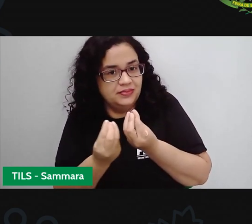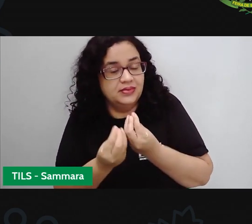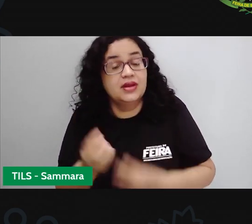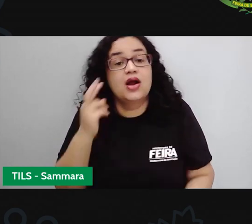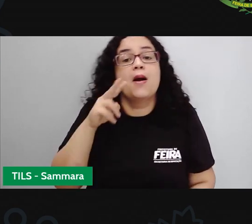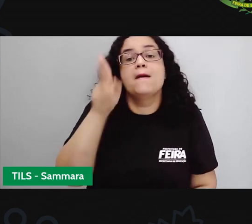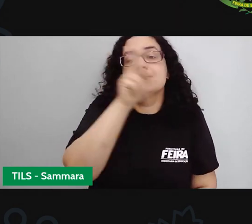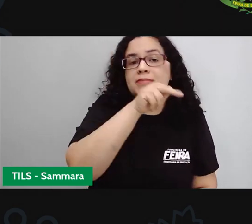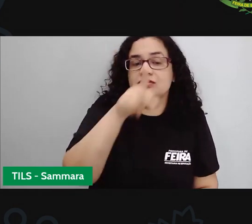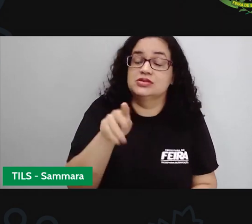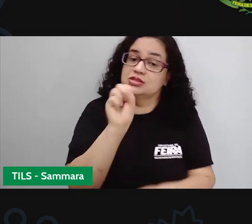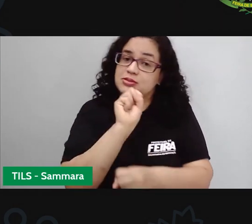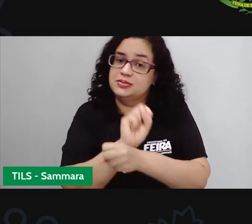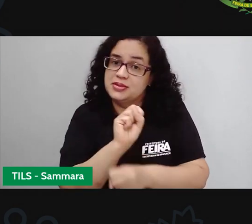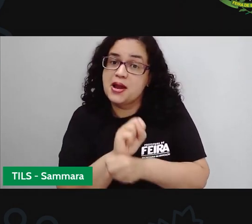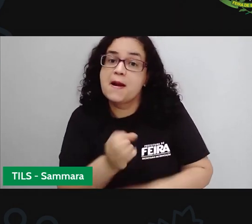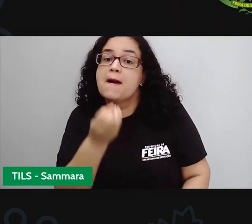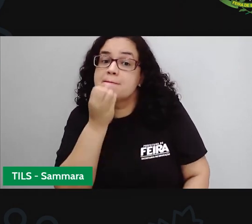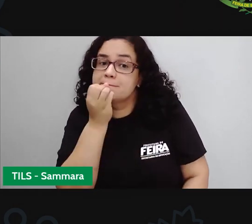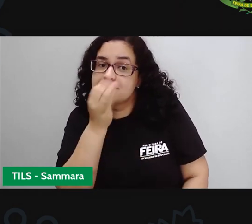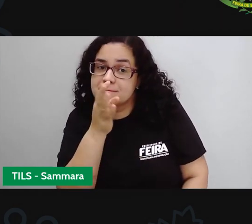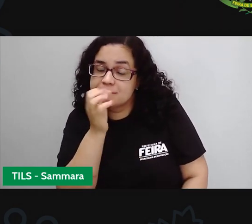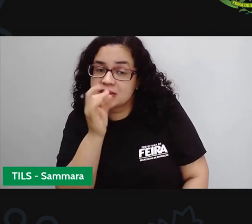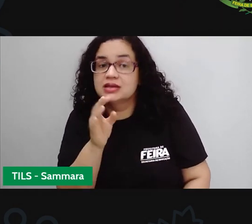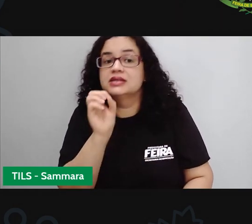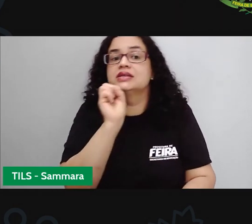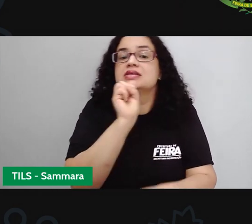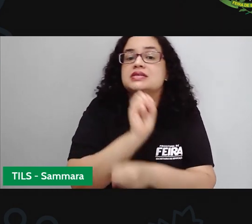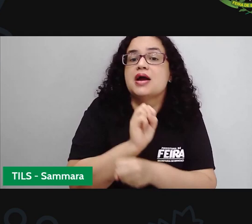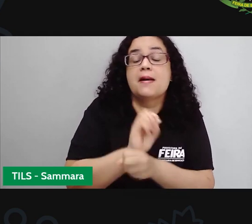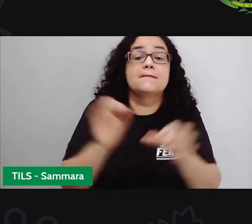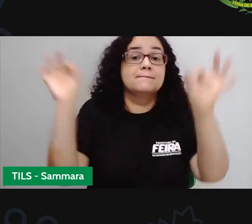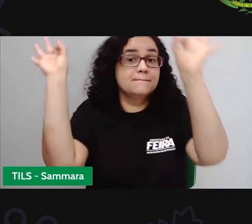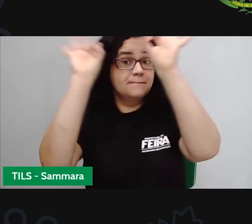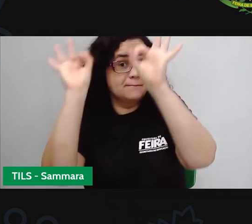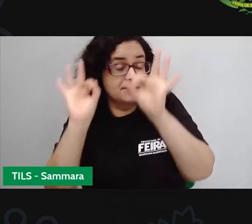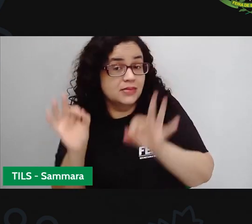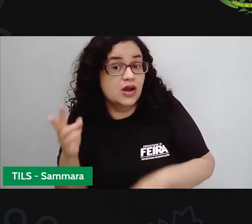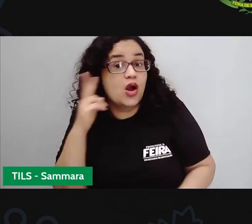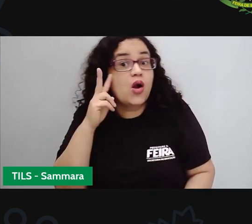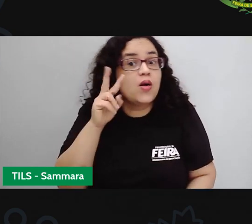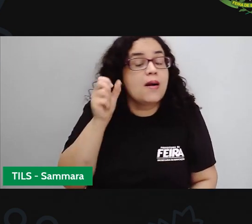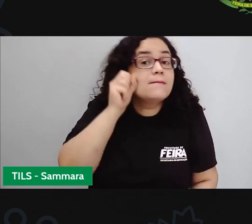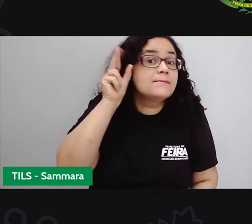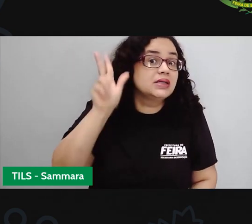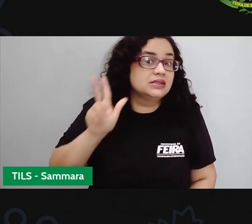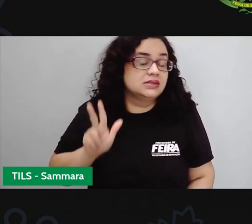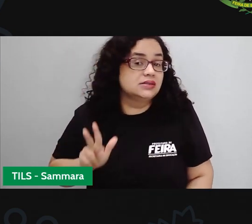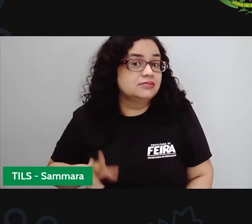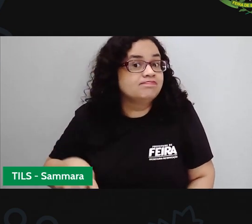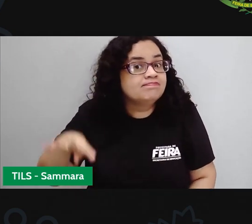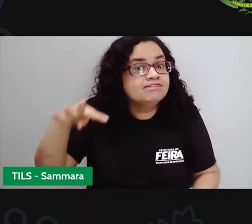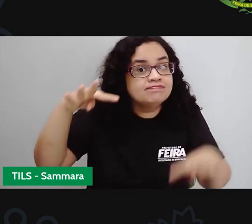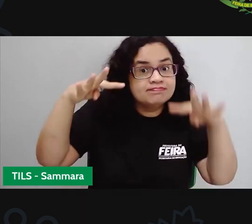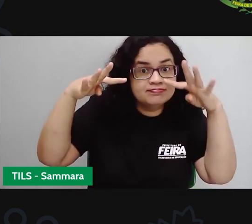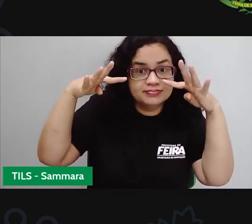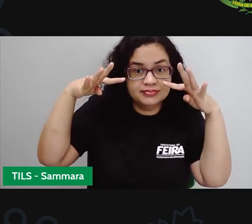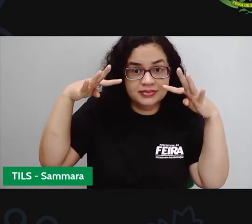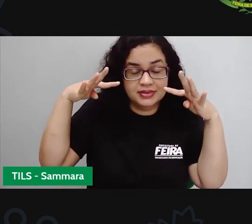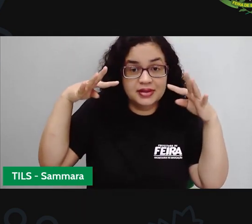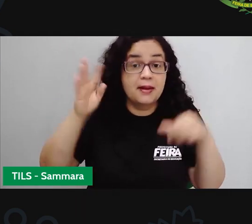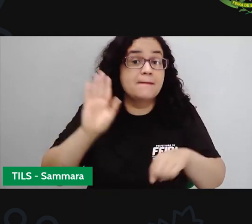Olha, espero que estejam bem, que estejam aí preparados, com os olhos atentos, os ouvidos também,